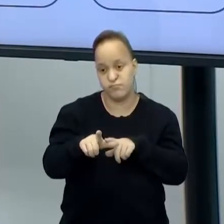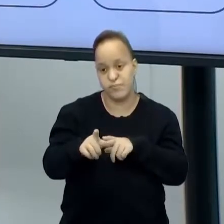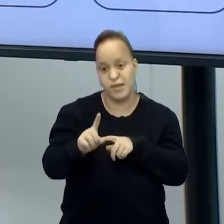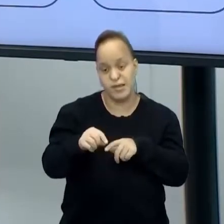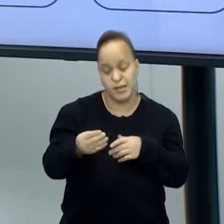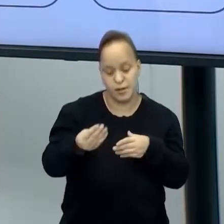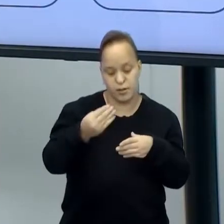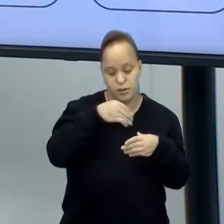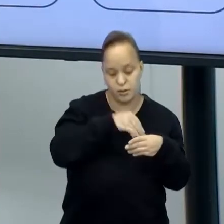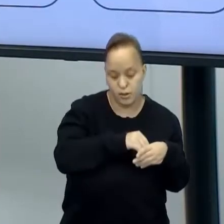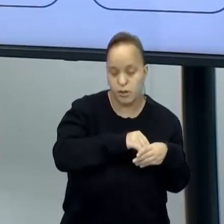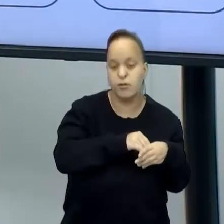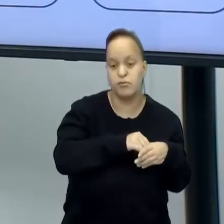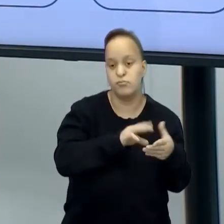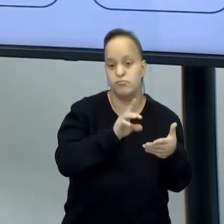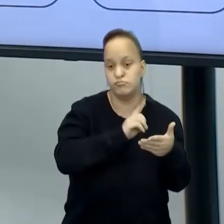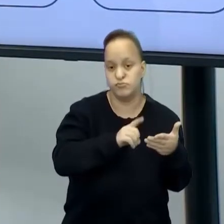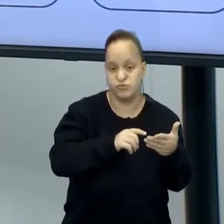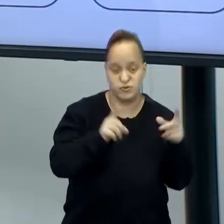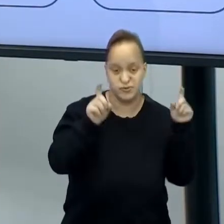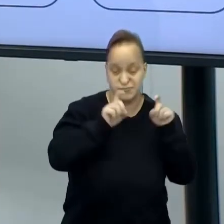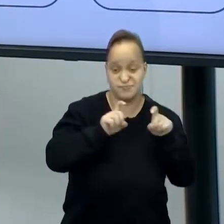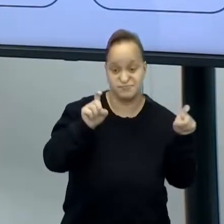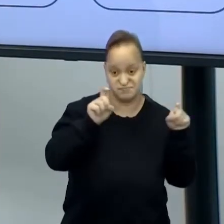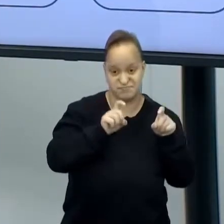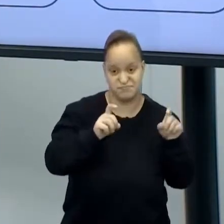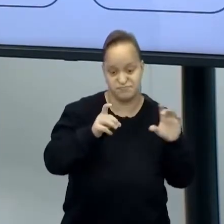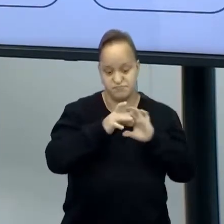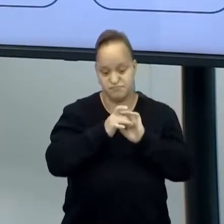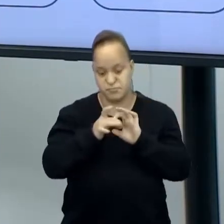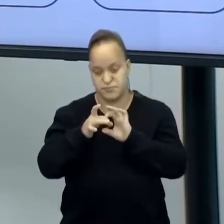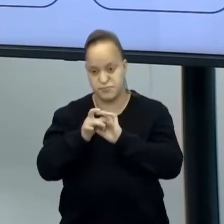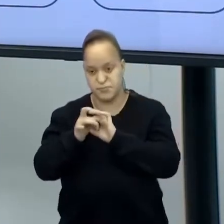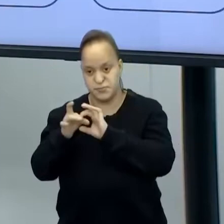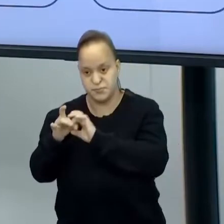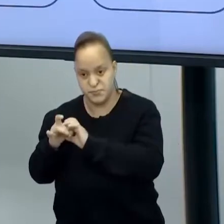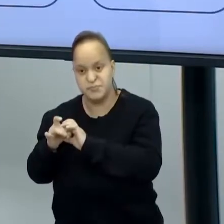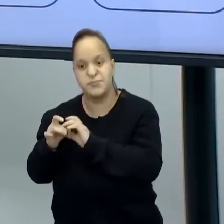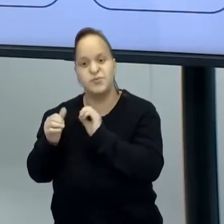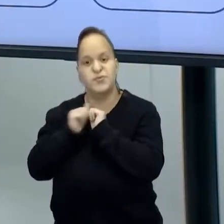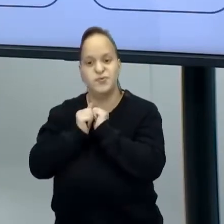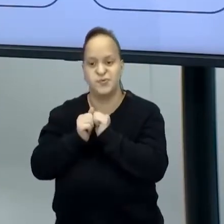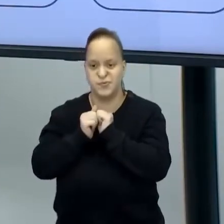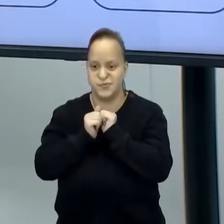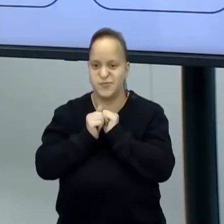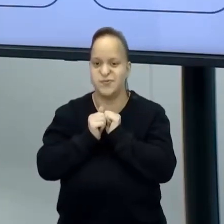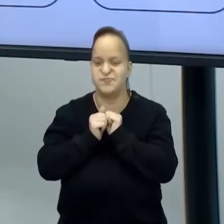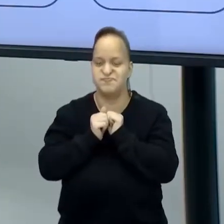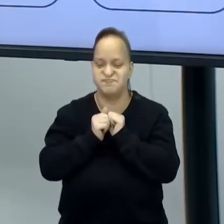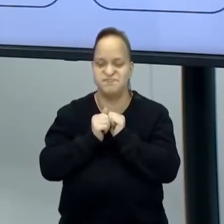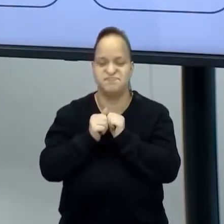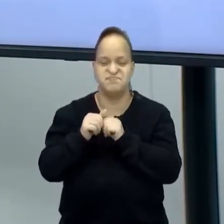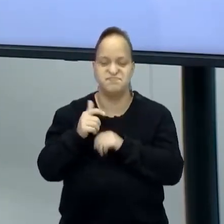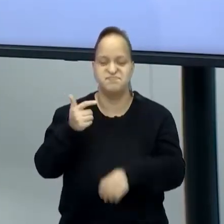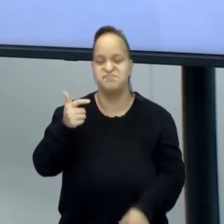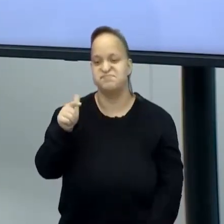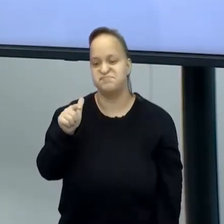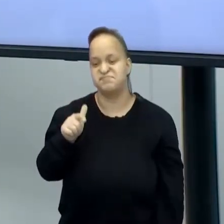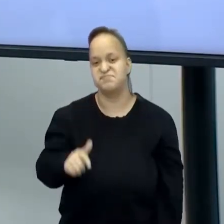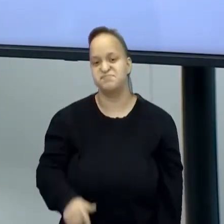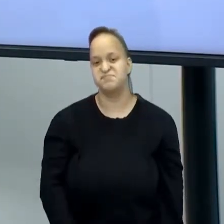do designer gráfico. Olha isso. É tudo vinculado, tudo junto, misturado, né? Bora para o próximo.